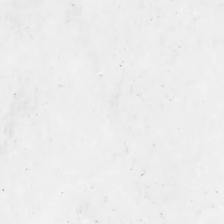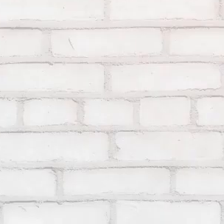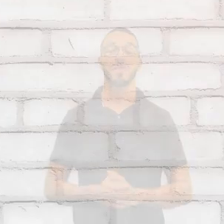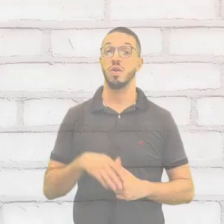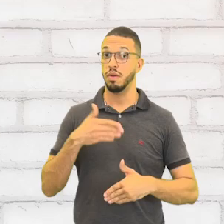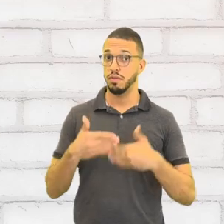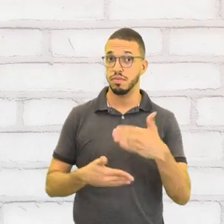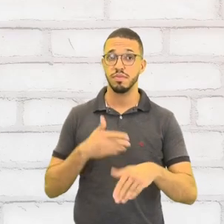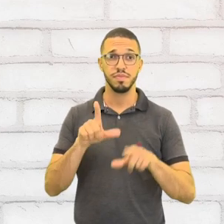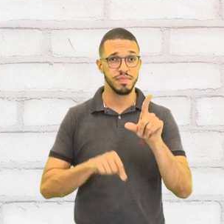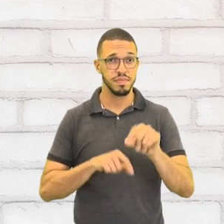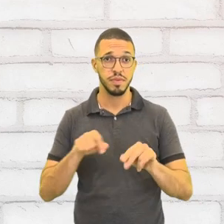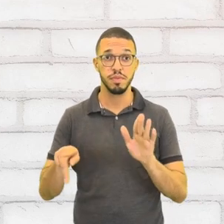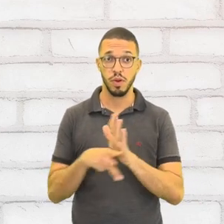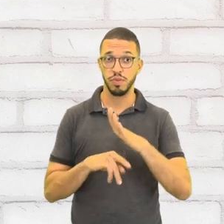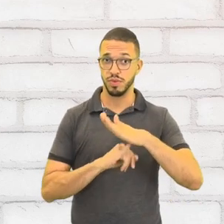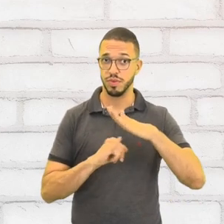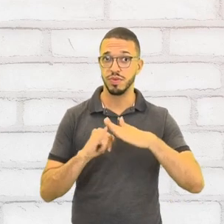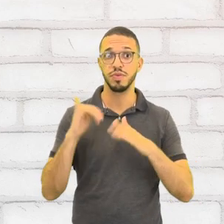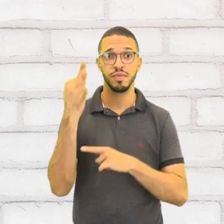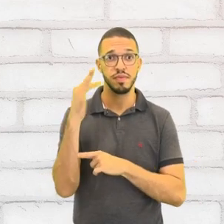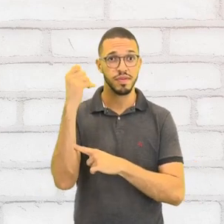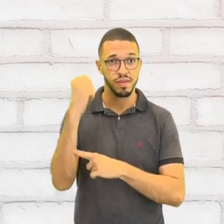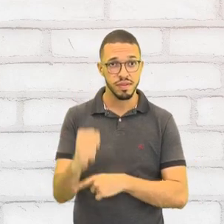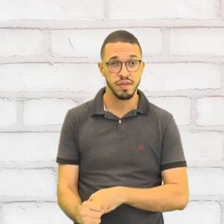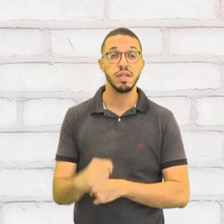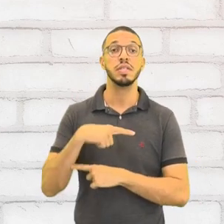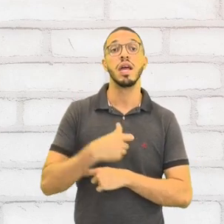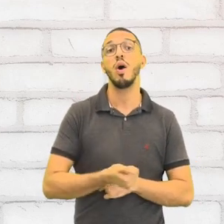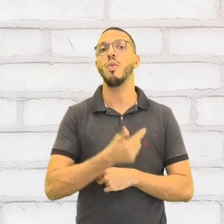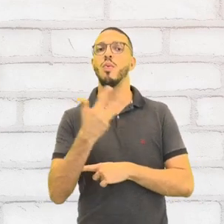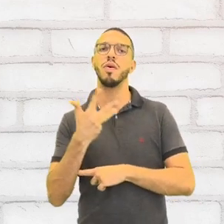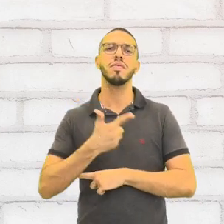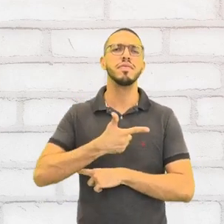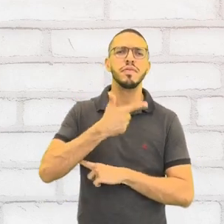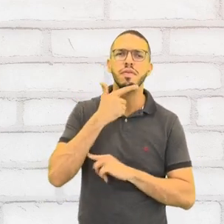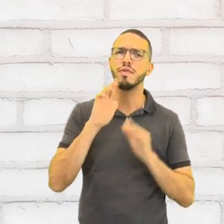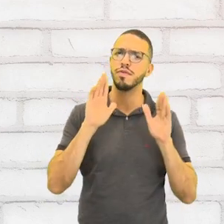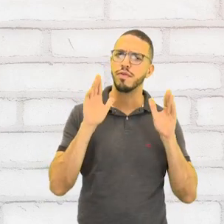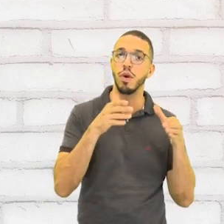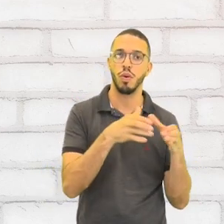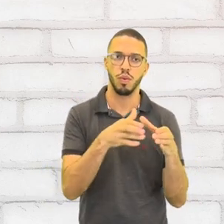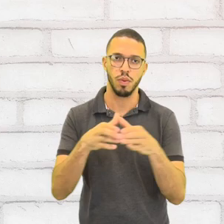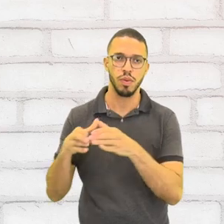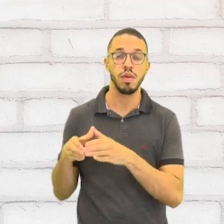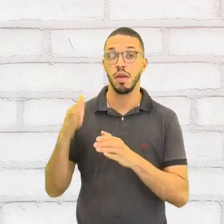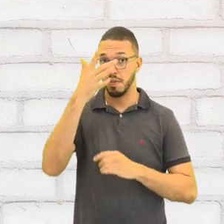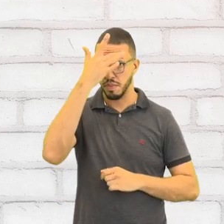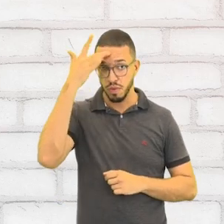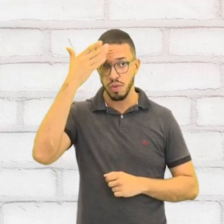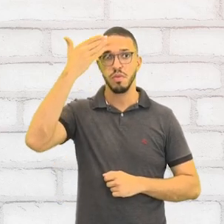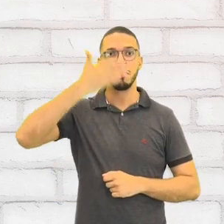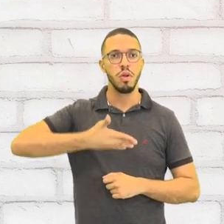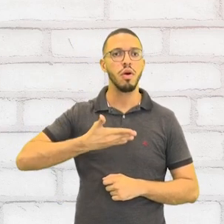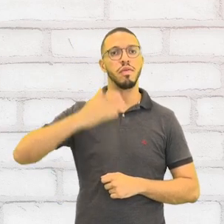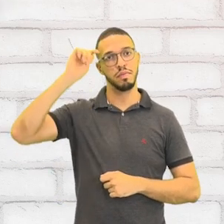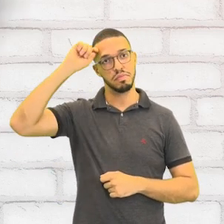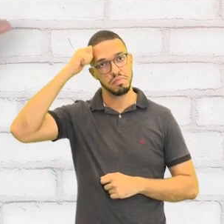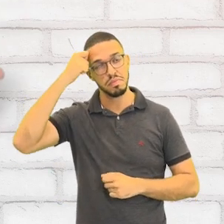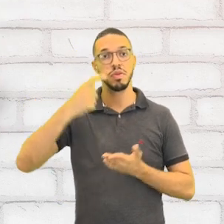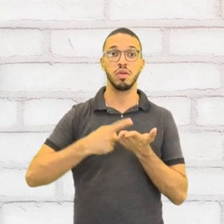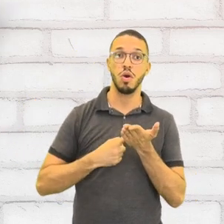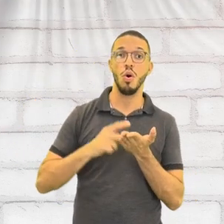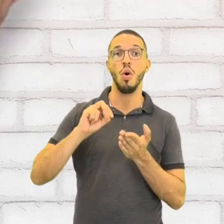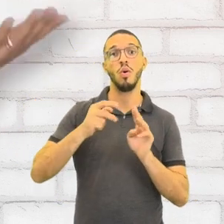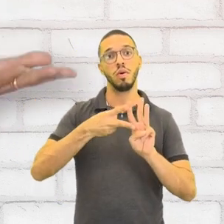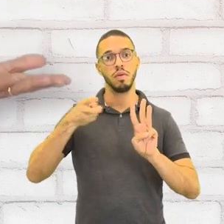No processo seletivo do Instituto Federal de Segipte, algumas vagas são destinadas às pessoas declaradas pretas,